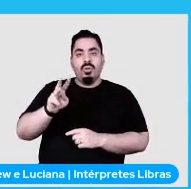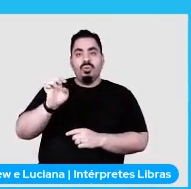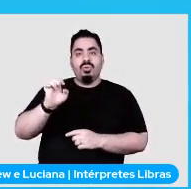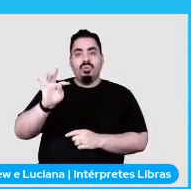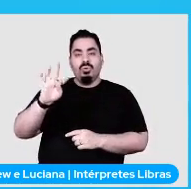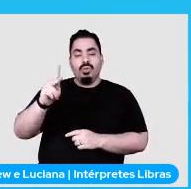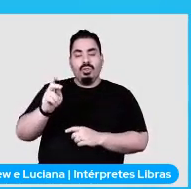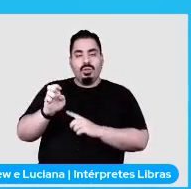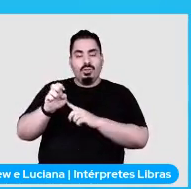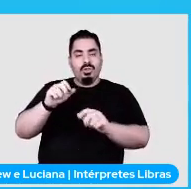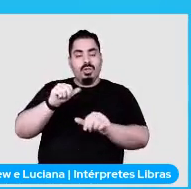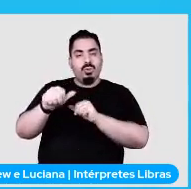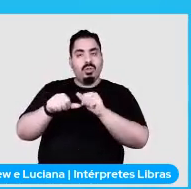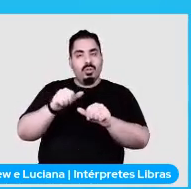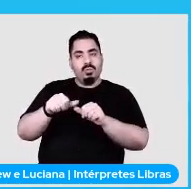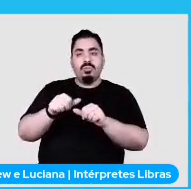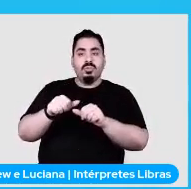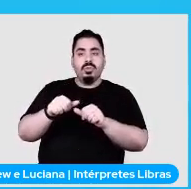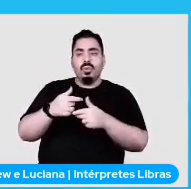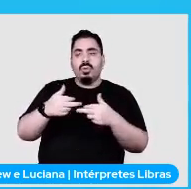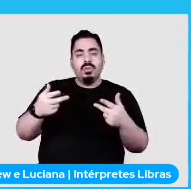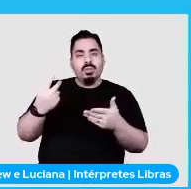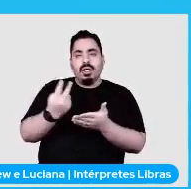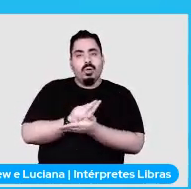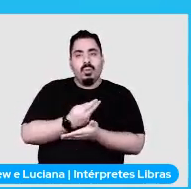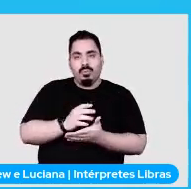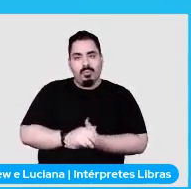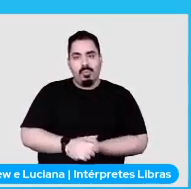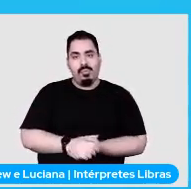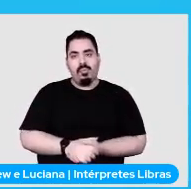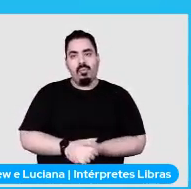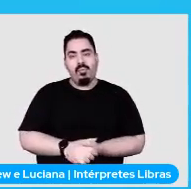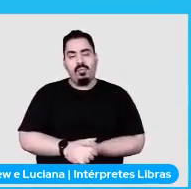Se fosse um e de sucesso eu podia usar o success action aqui, por exemplo.